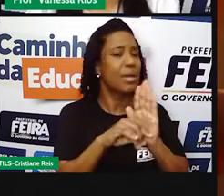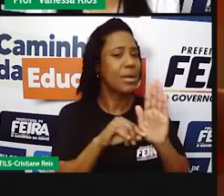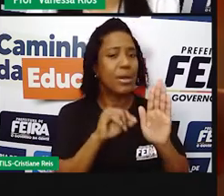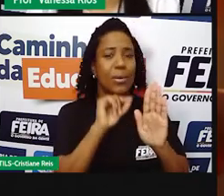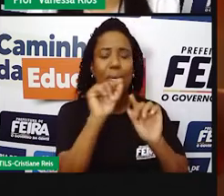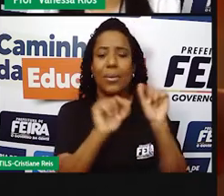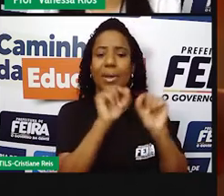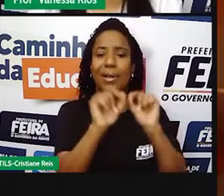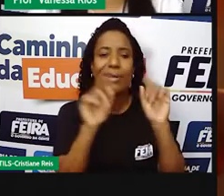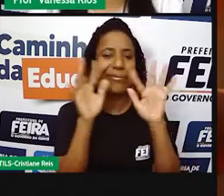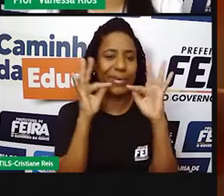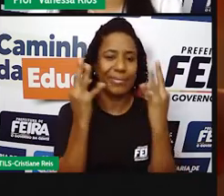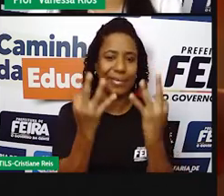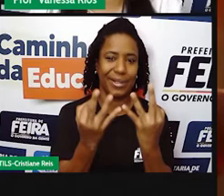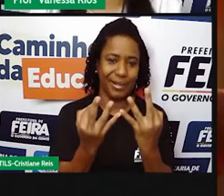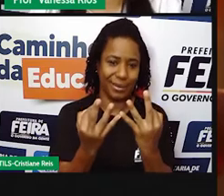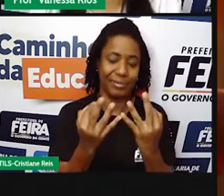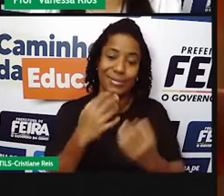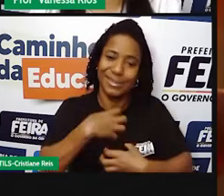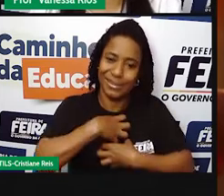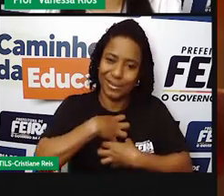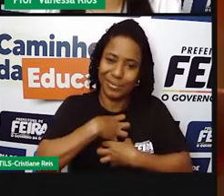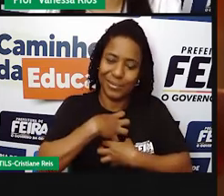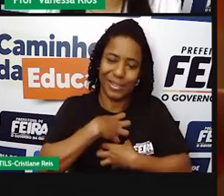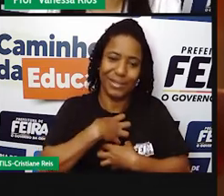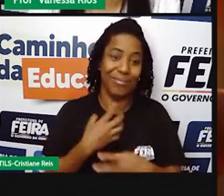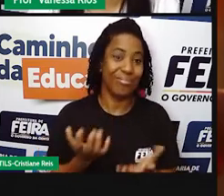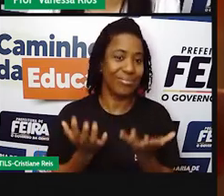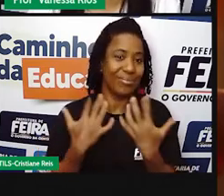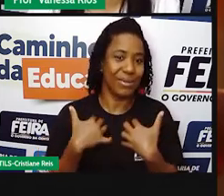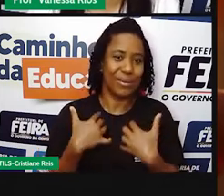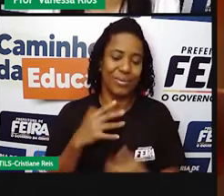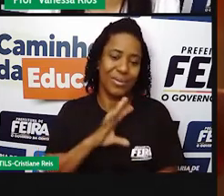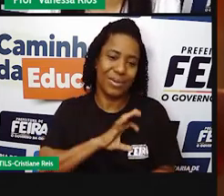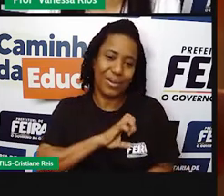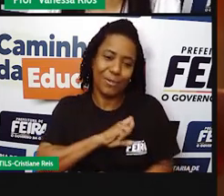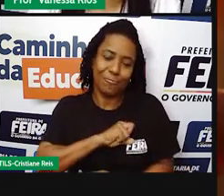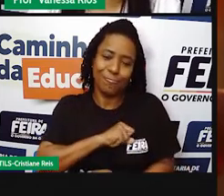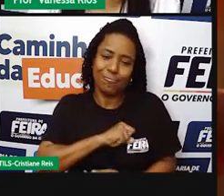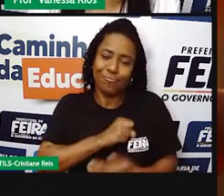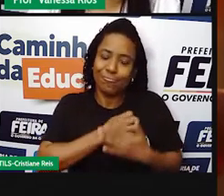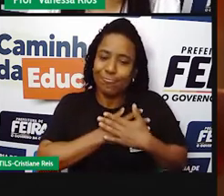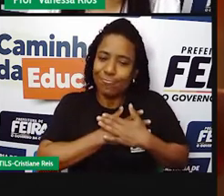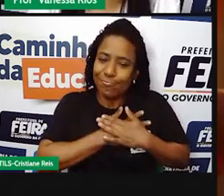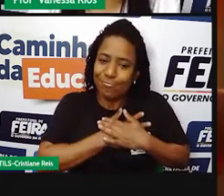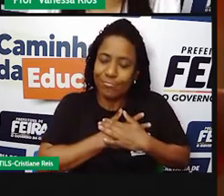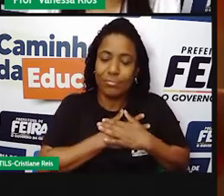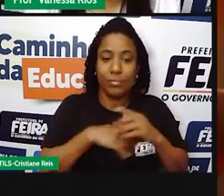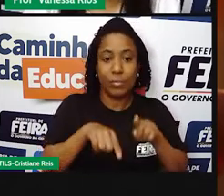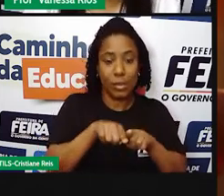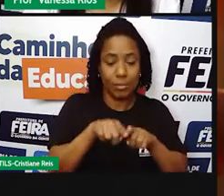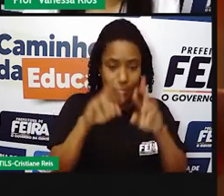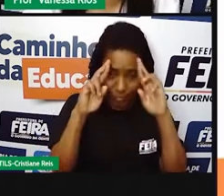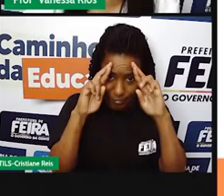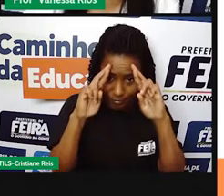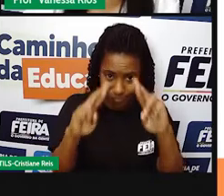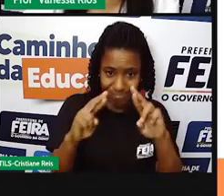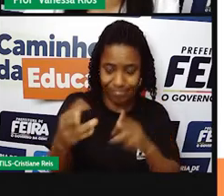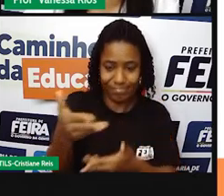relacionada daí ao sentimento, a emoção, né? Ao amor e também ao respeito e acolhimento.